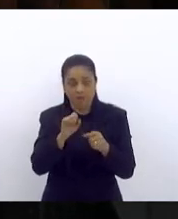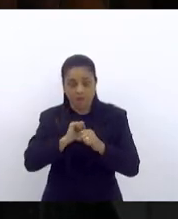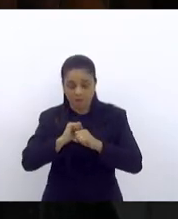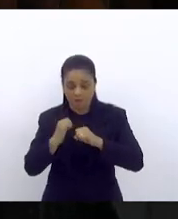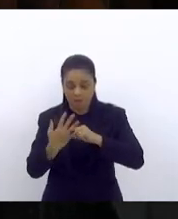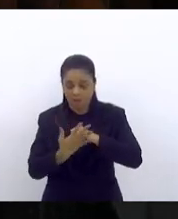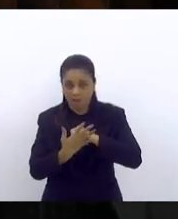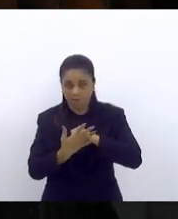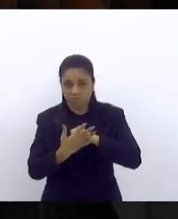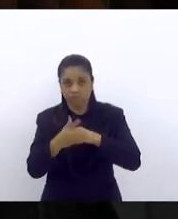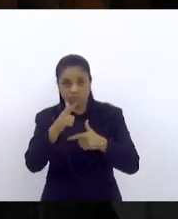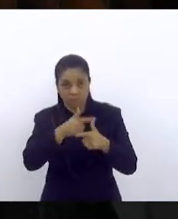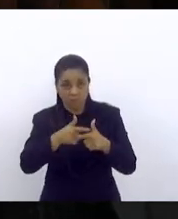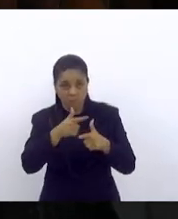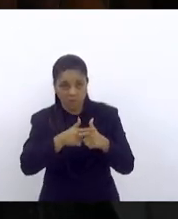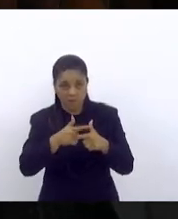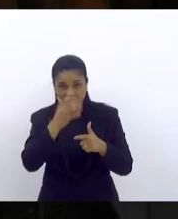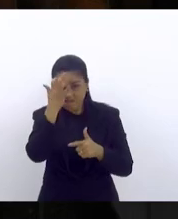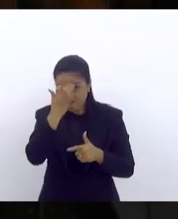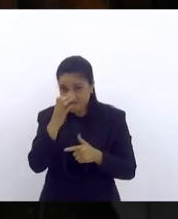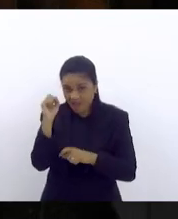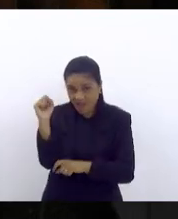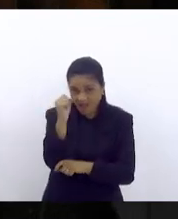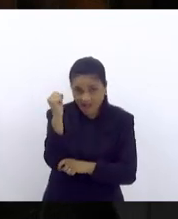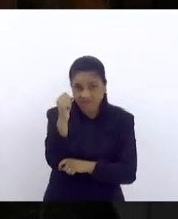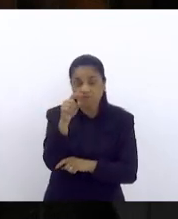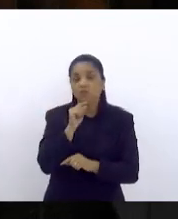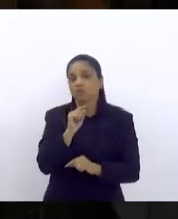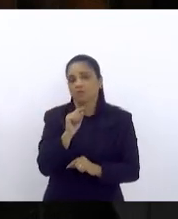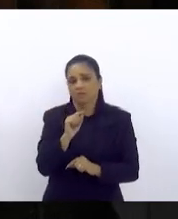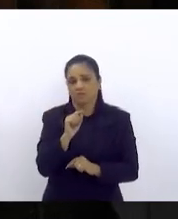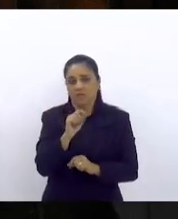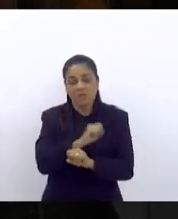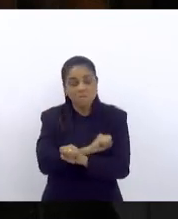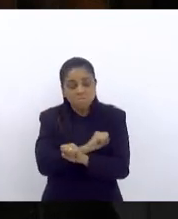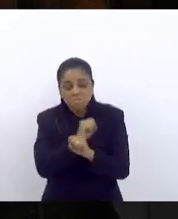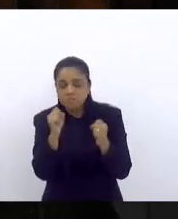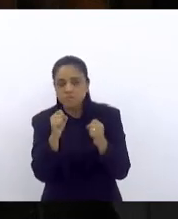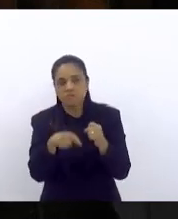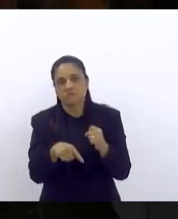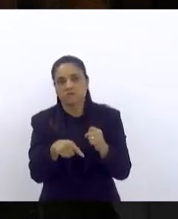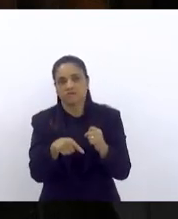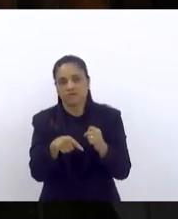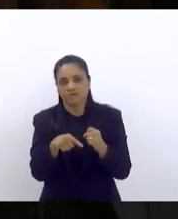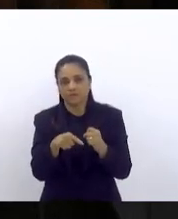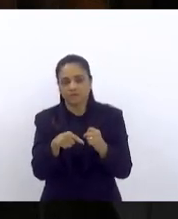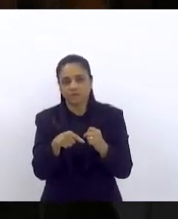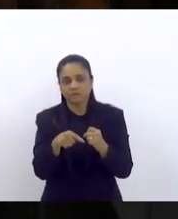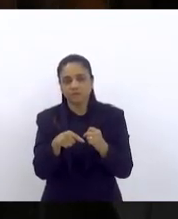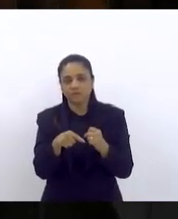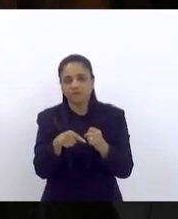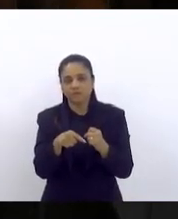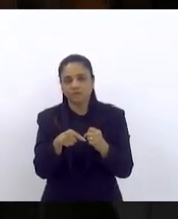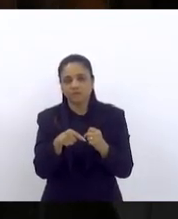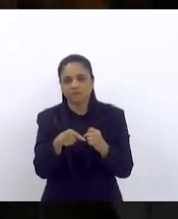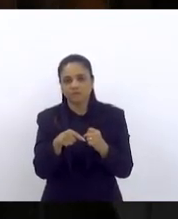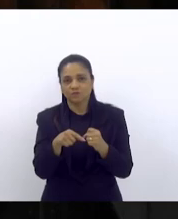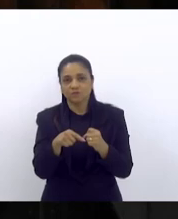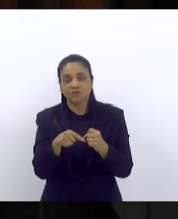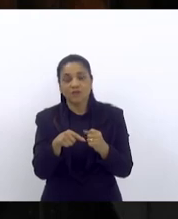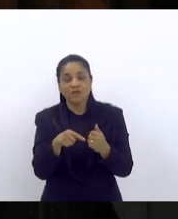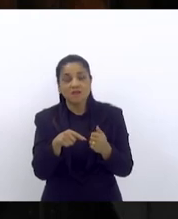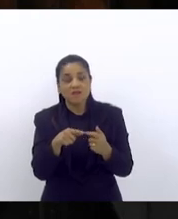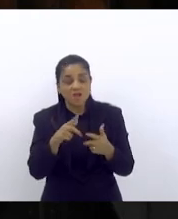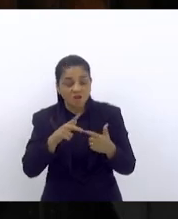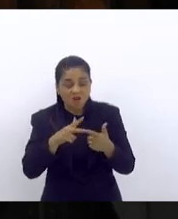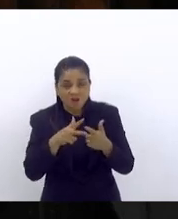é que seria impossível fazer as